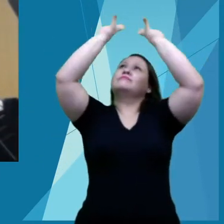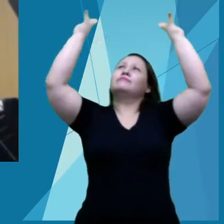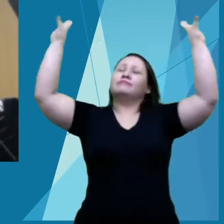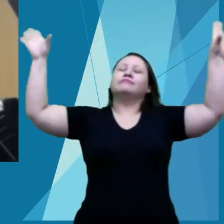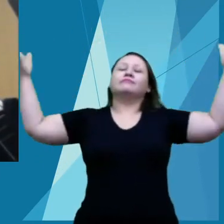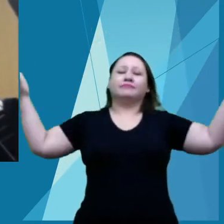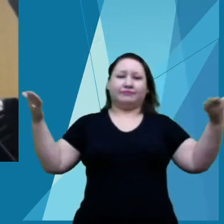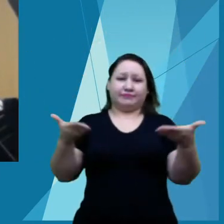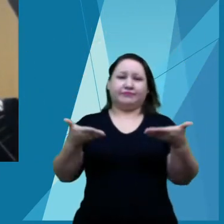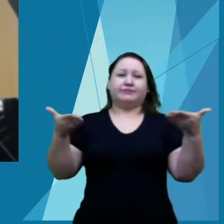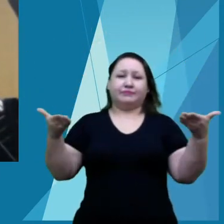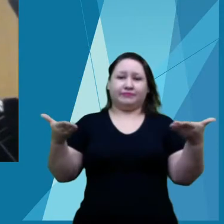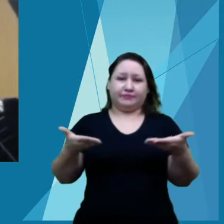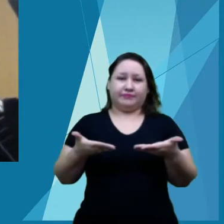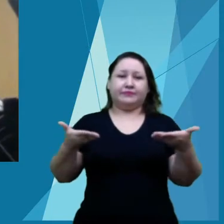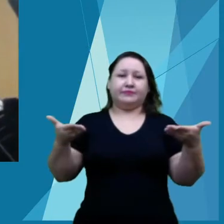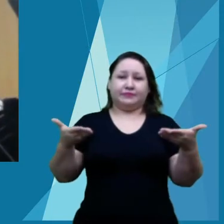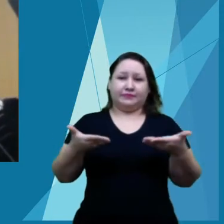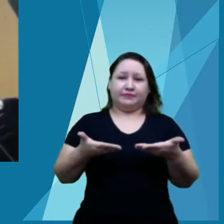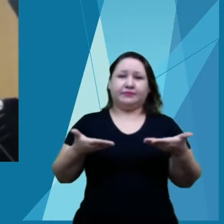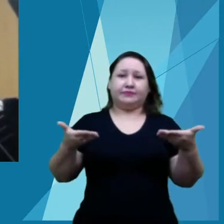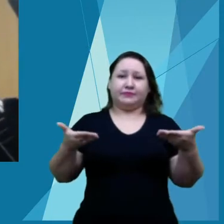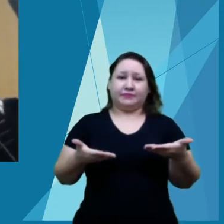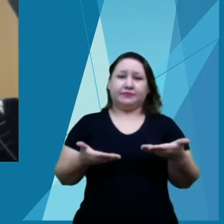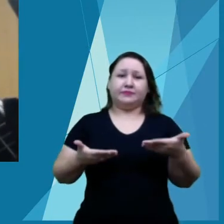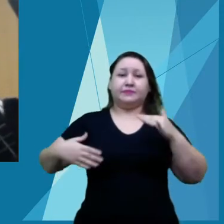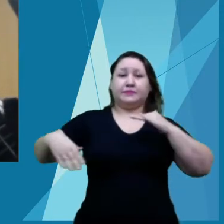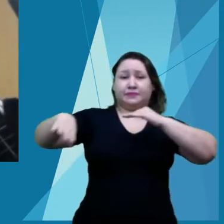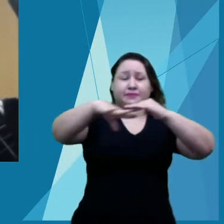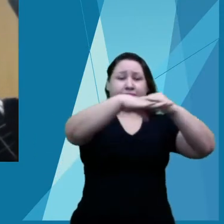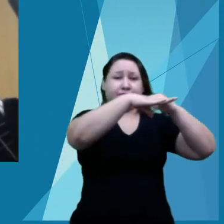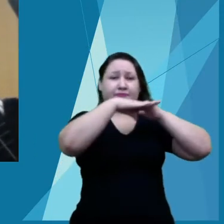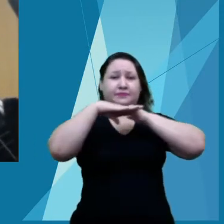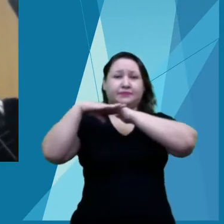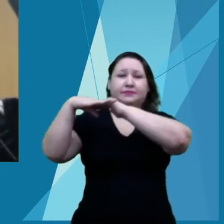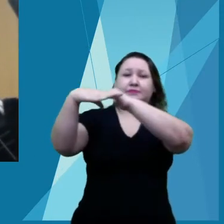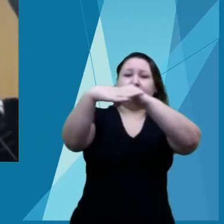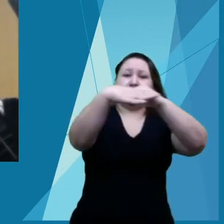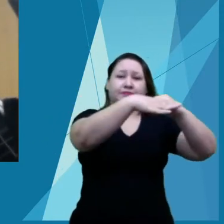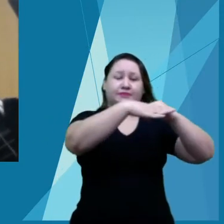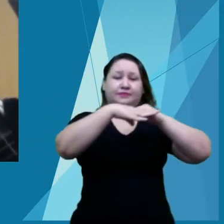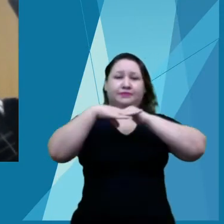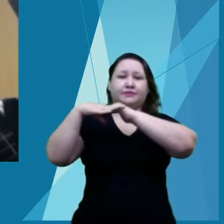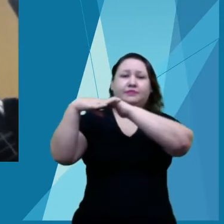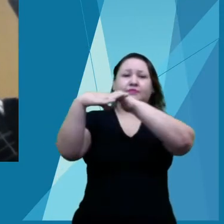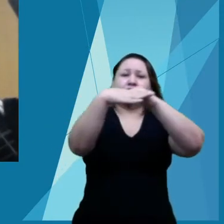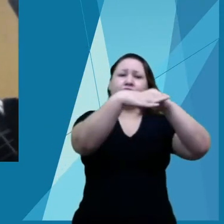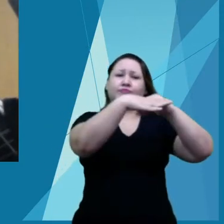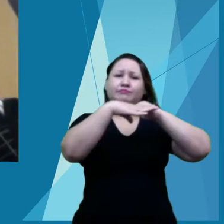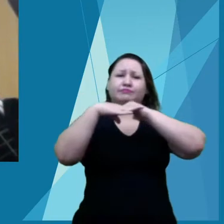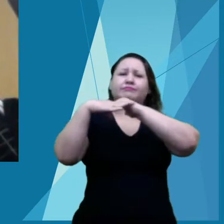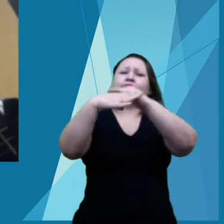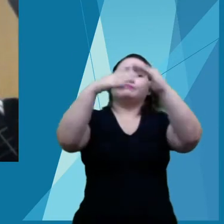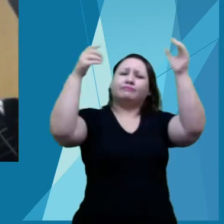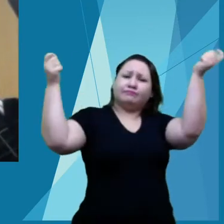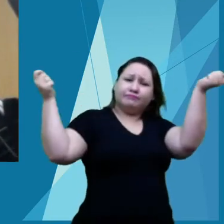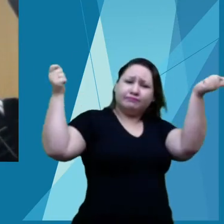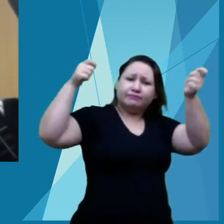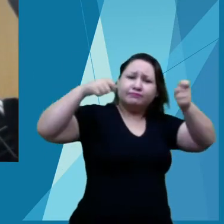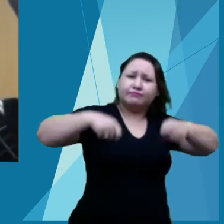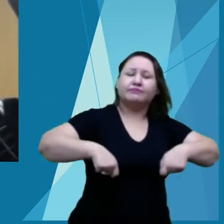conquistar com o braço forte em teu seio. Ó